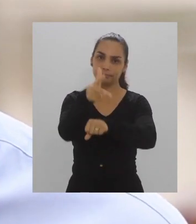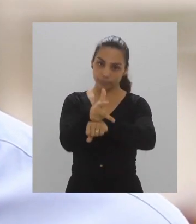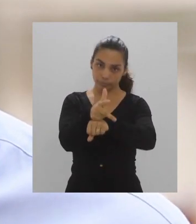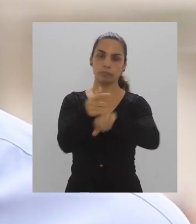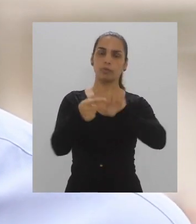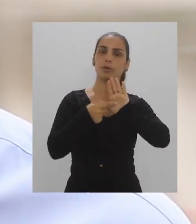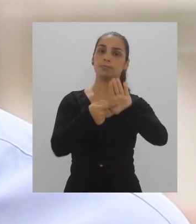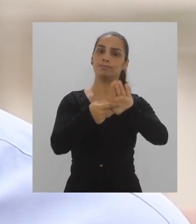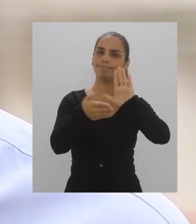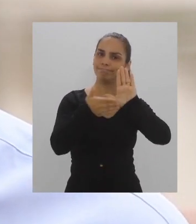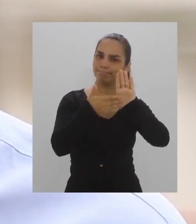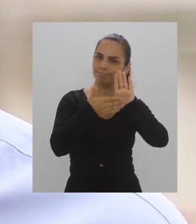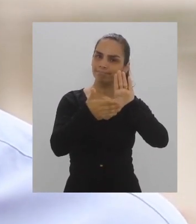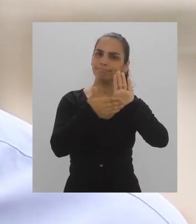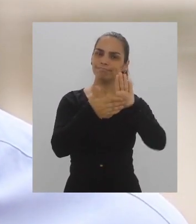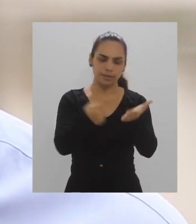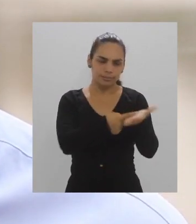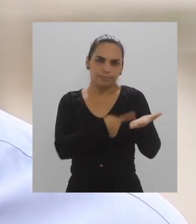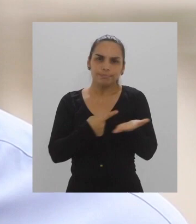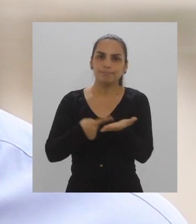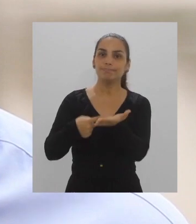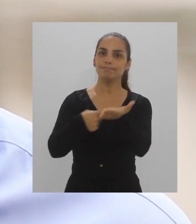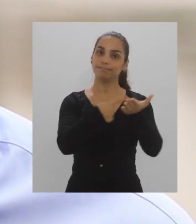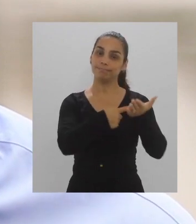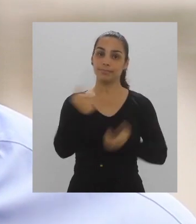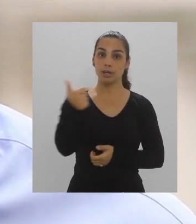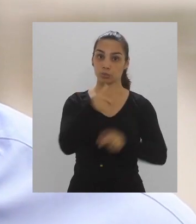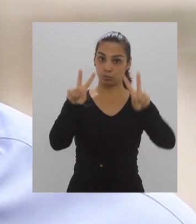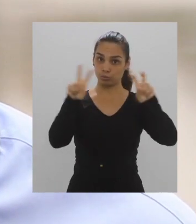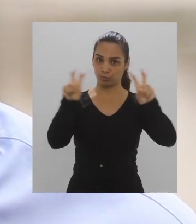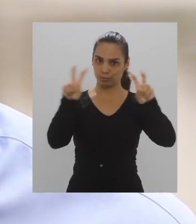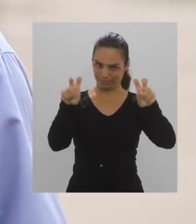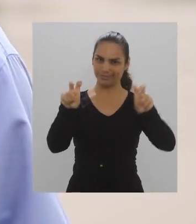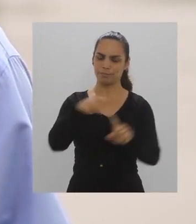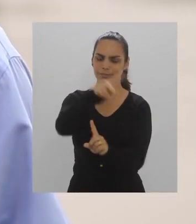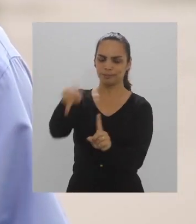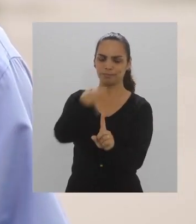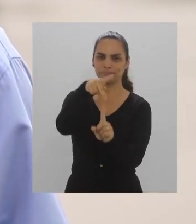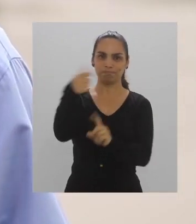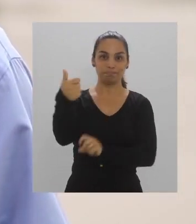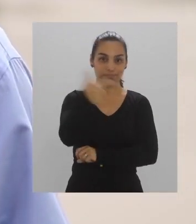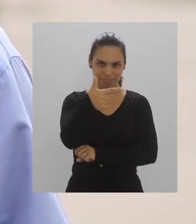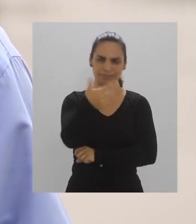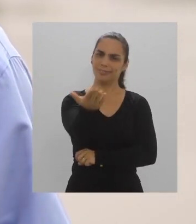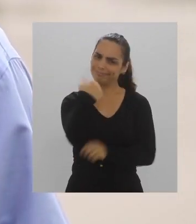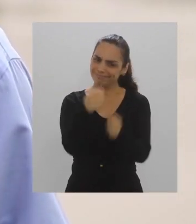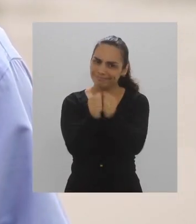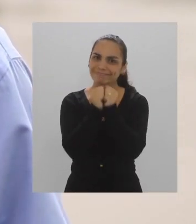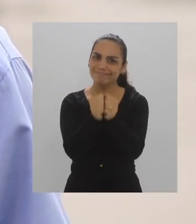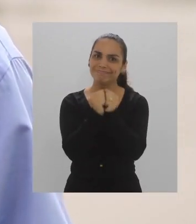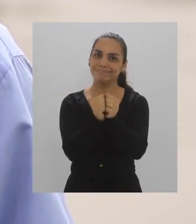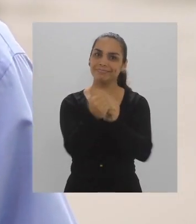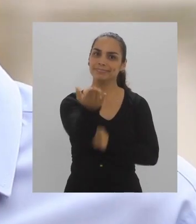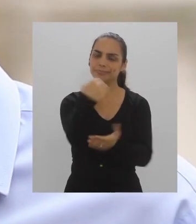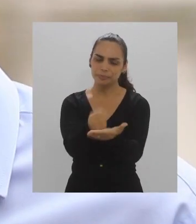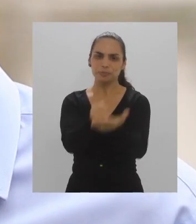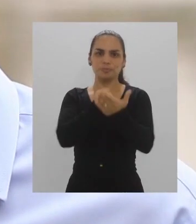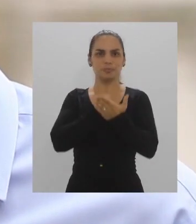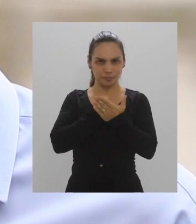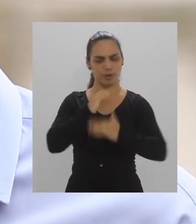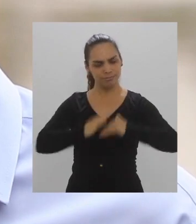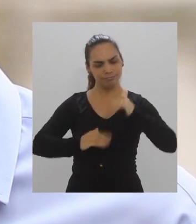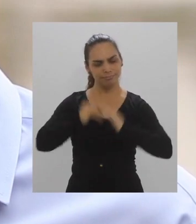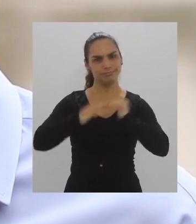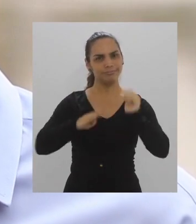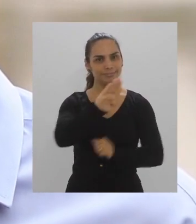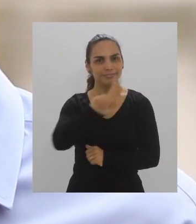Nos próximos programas, apresentaremos as nossas propostas e nossos compromissos. Em 12 temas. O Plano 12. Venha